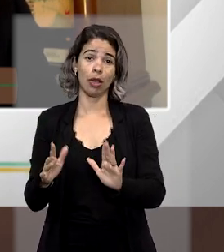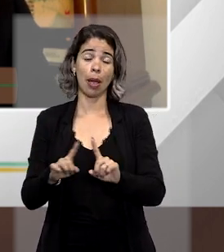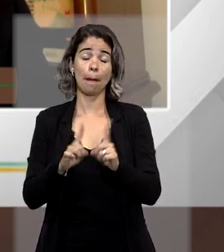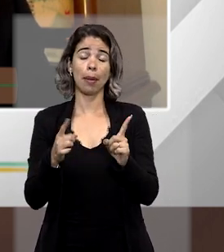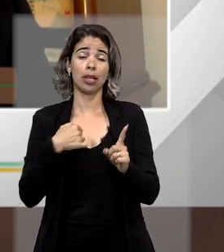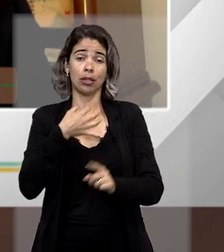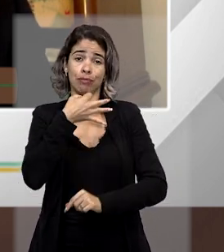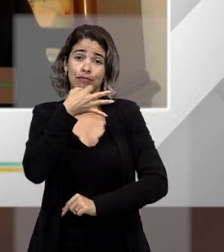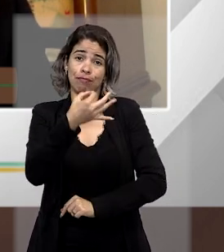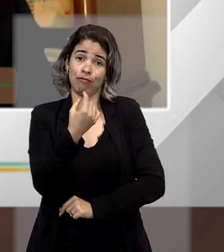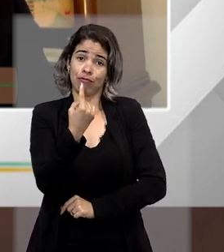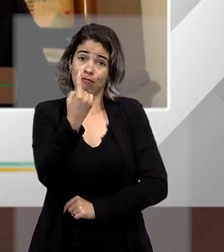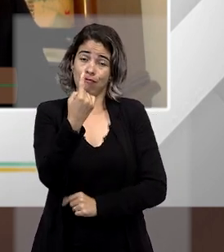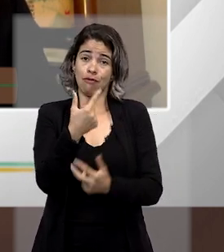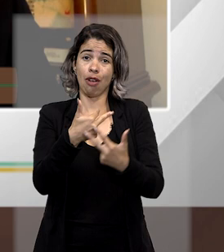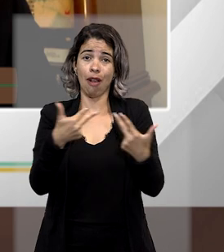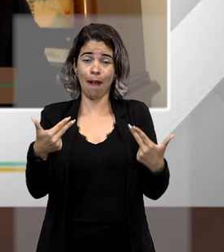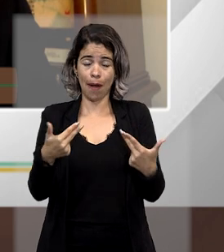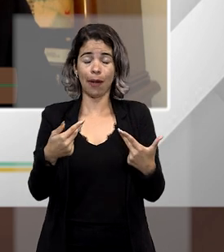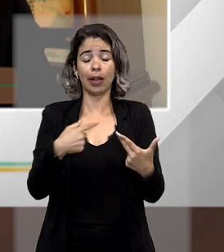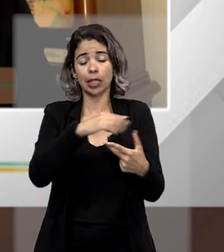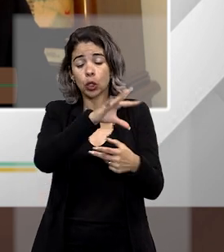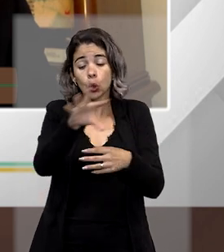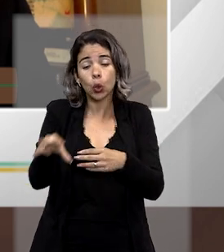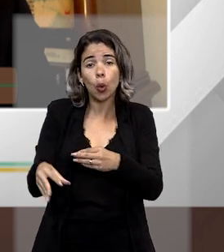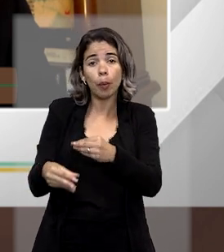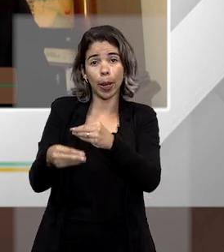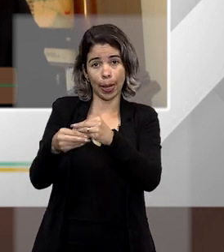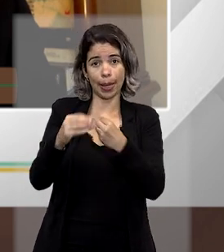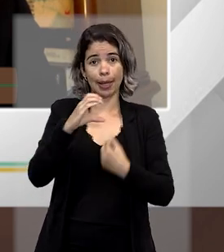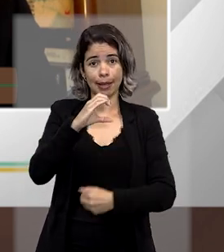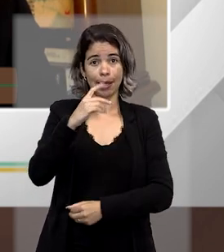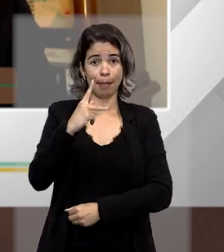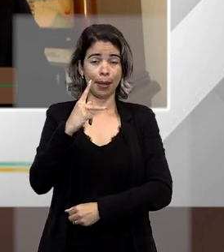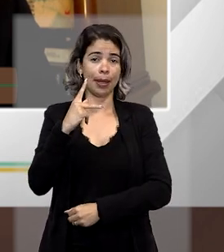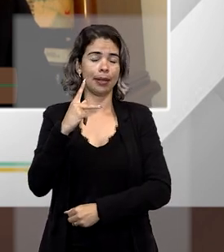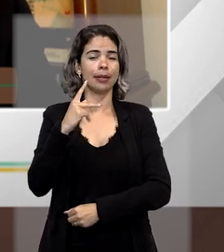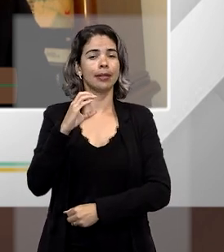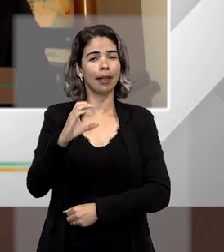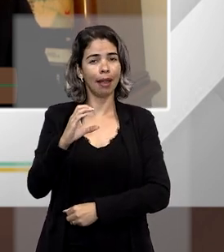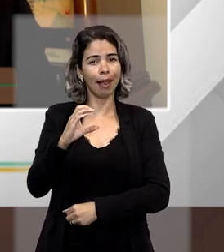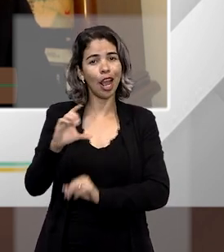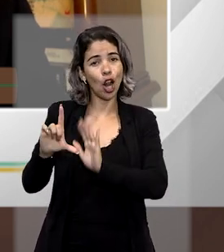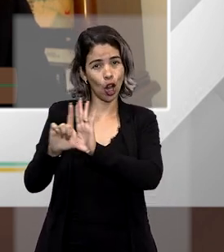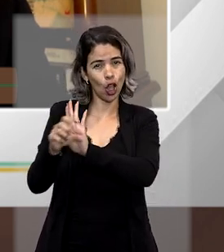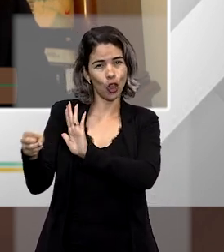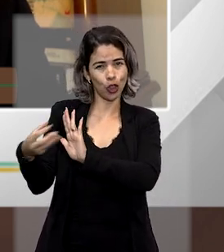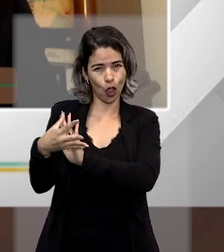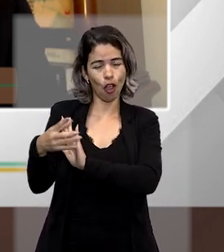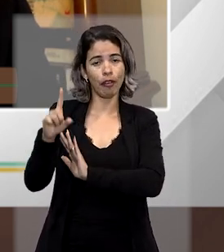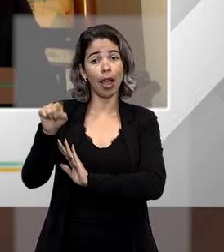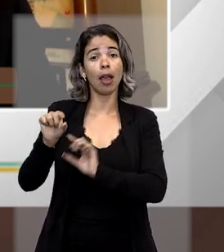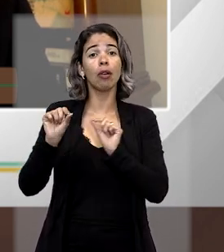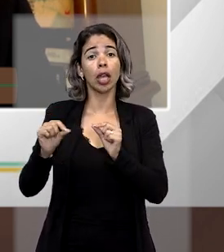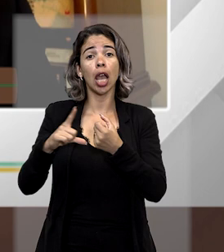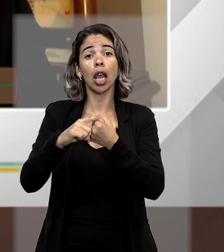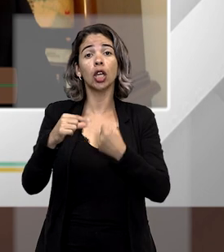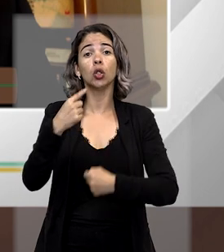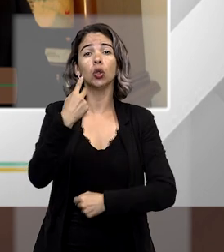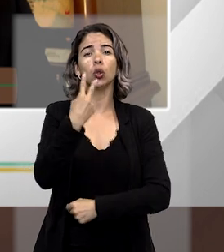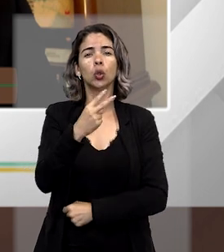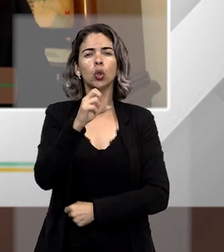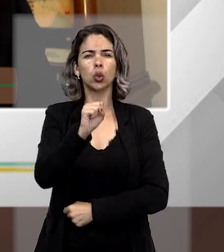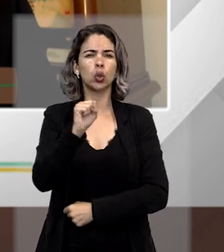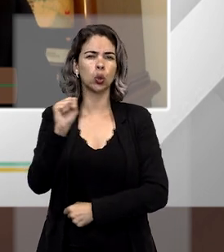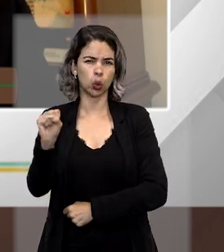ressalva, há um dispositivo que foi acrescentado ao Código Penal por essa lei nova, que foi